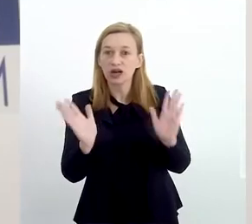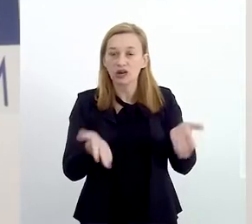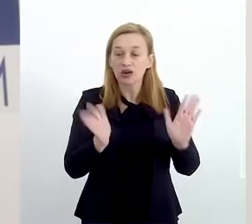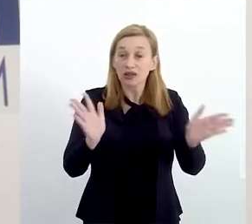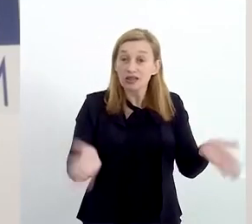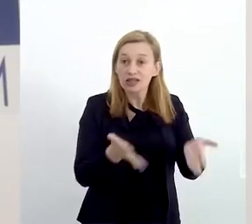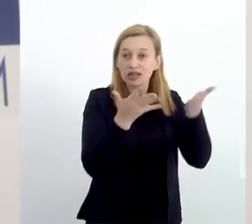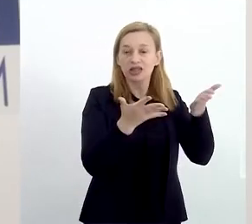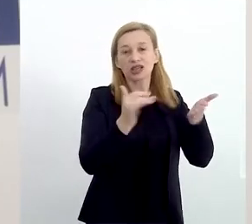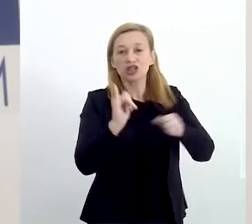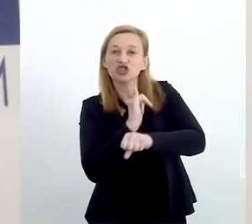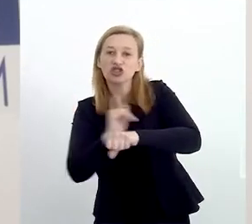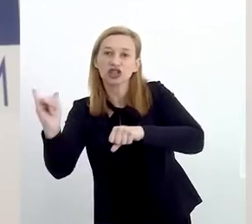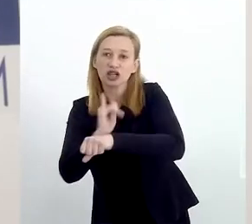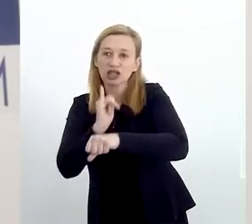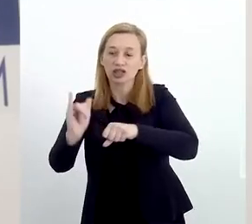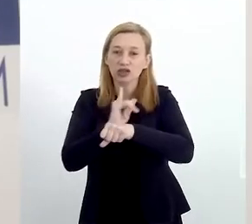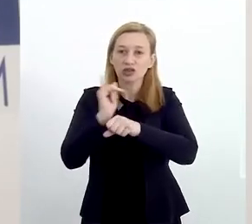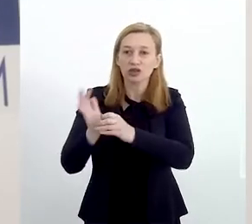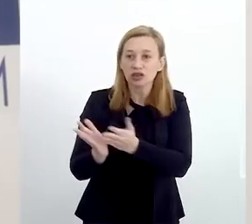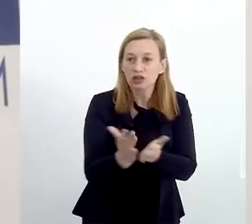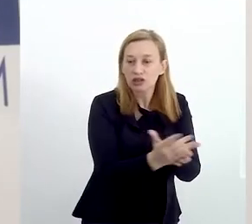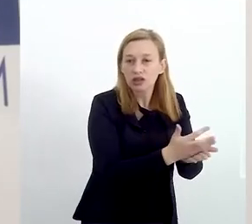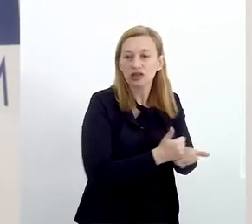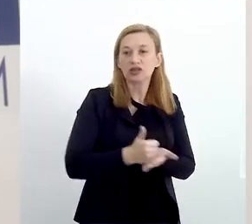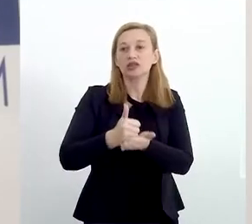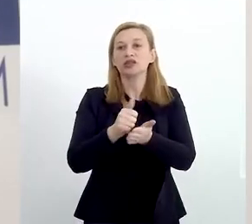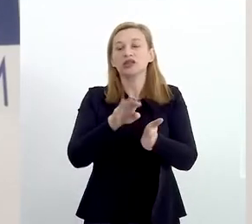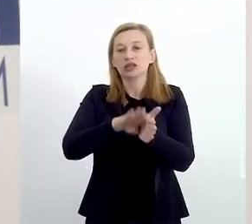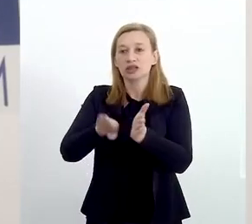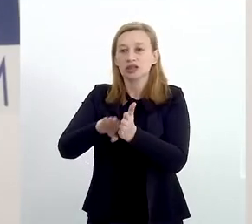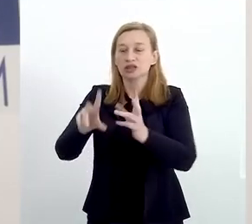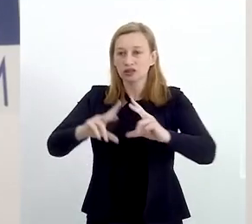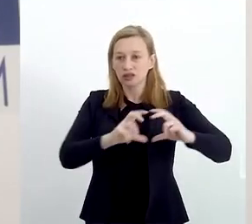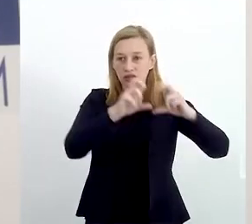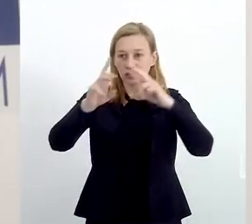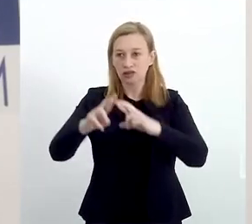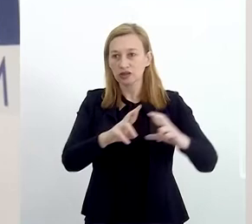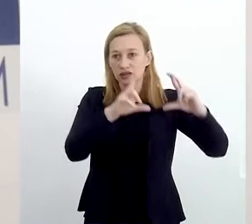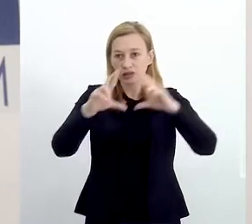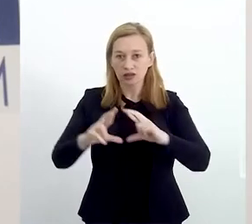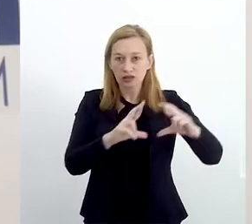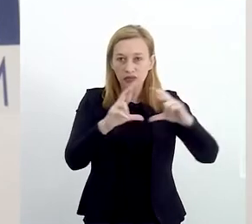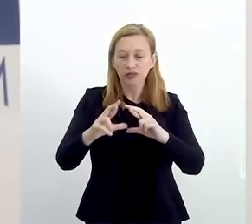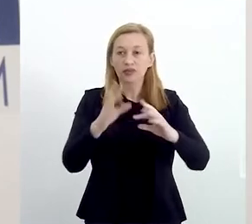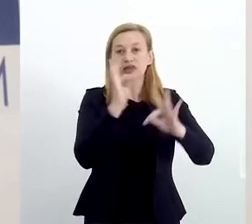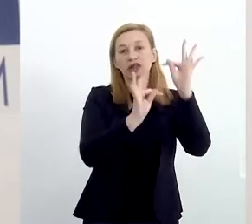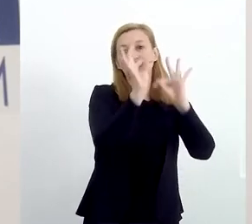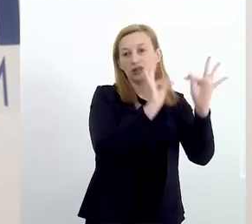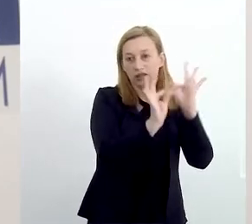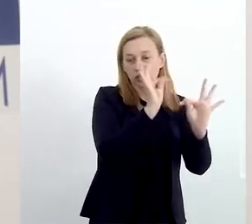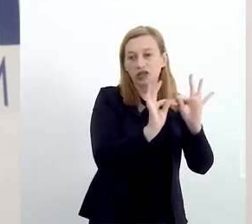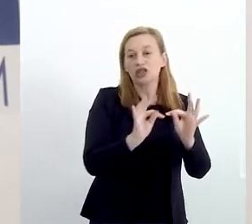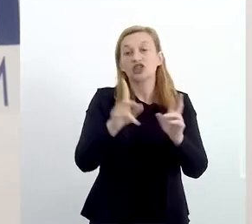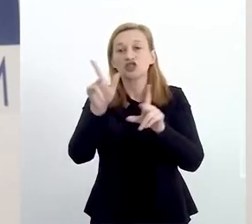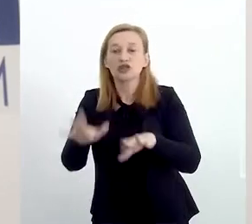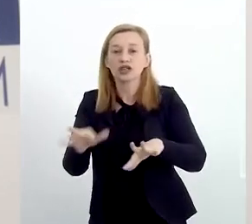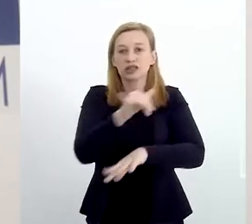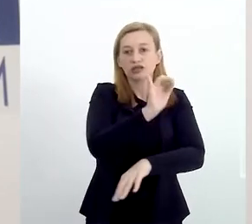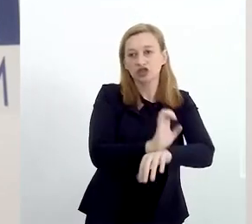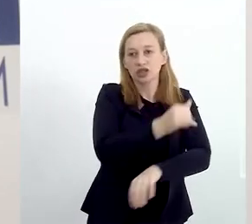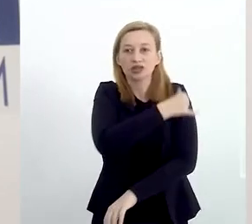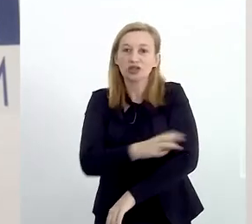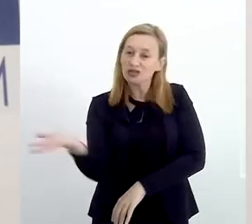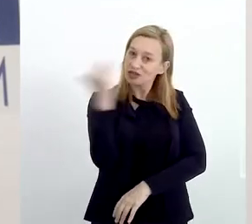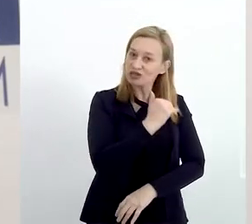vamos conhecer iniciativas e estratégias de recolhimento e reciclagem de resíduos eletrônicos que estão fazendo diferença no